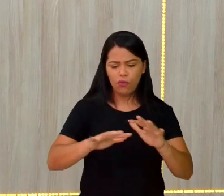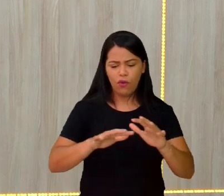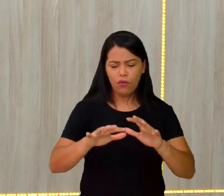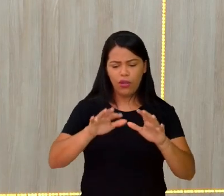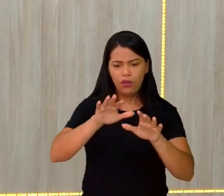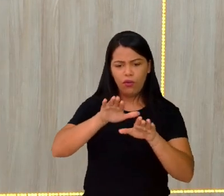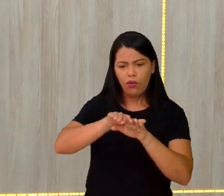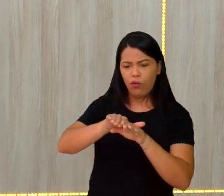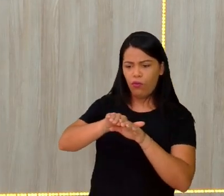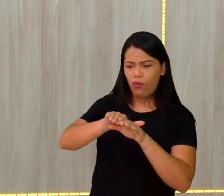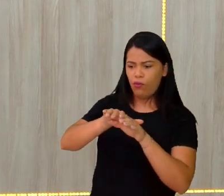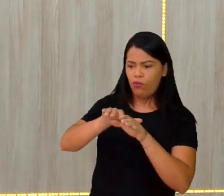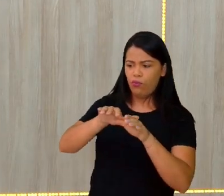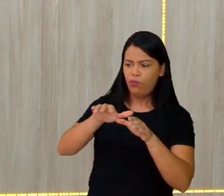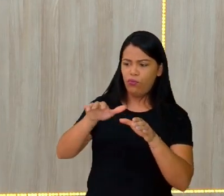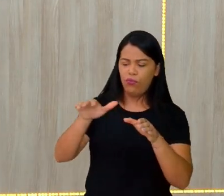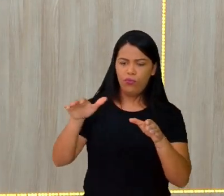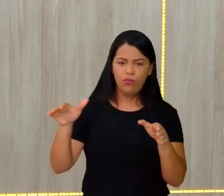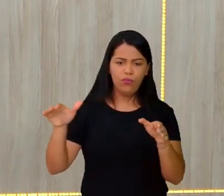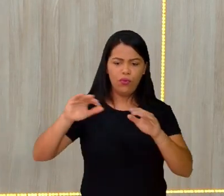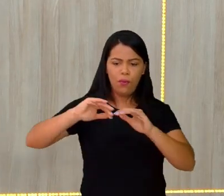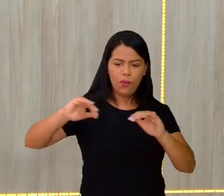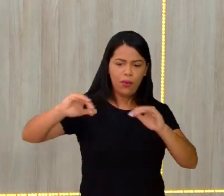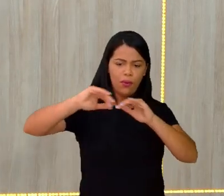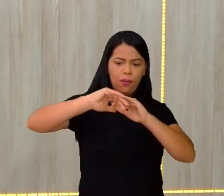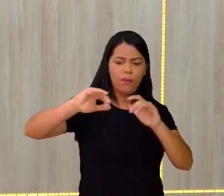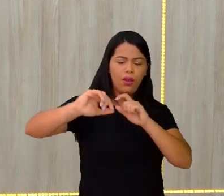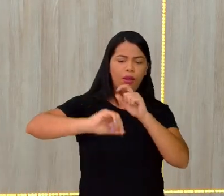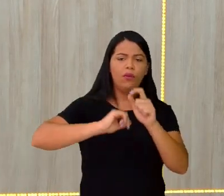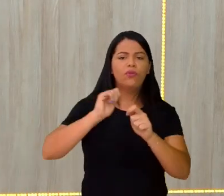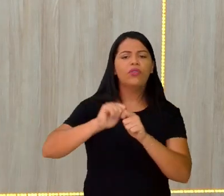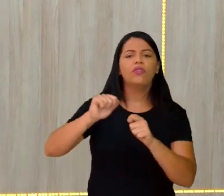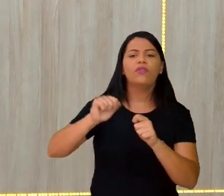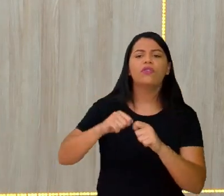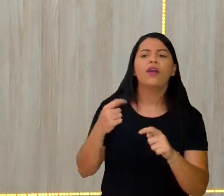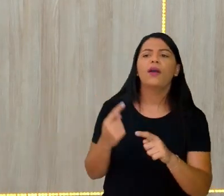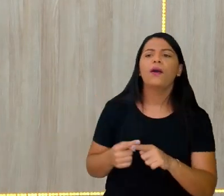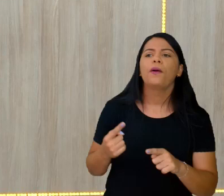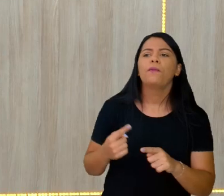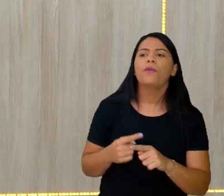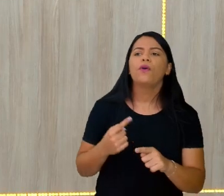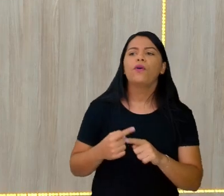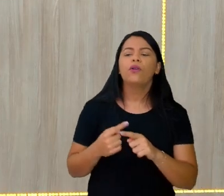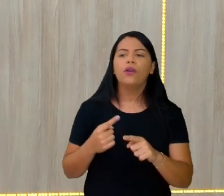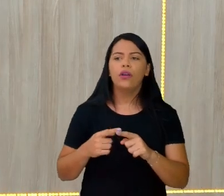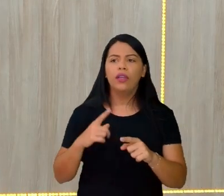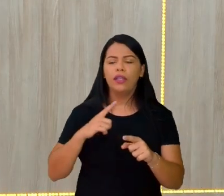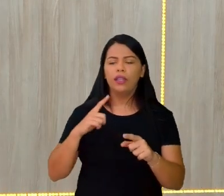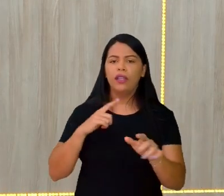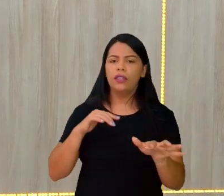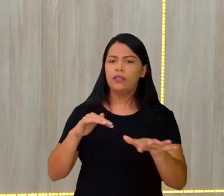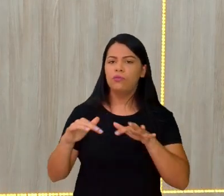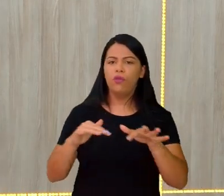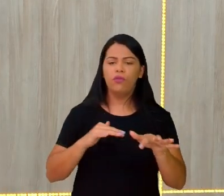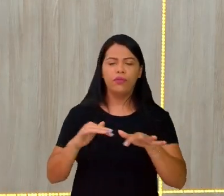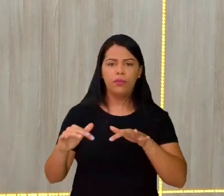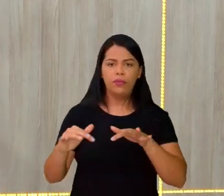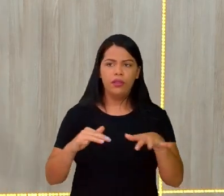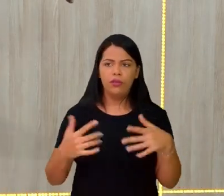dos continentes? Por que ocorre o movimento de placas